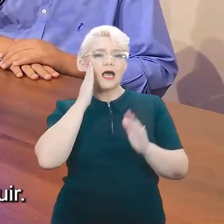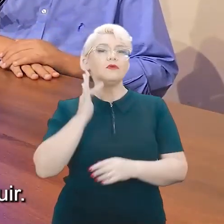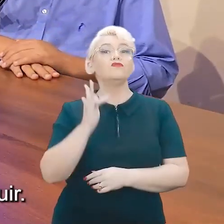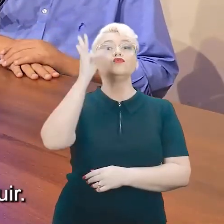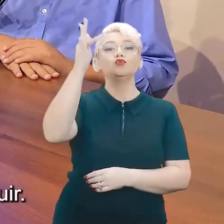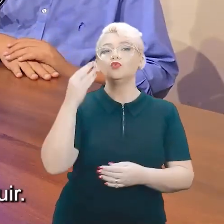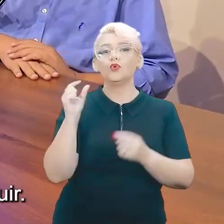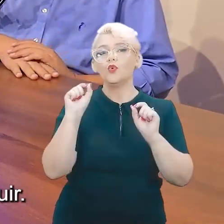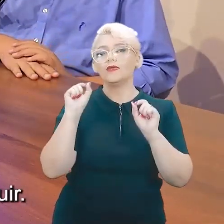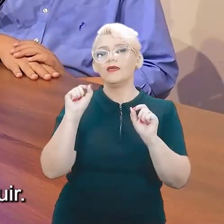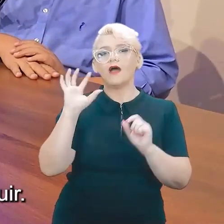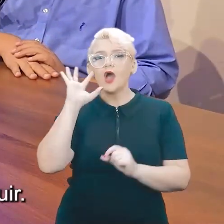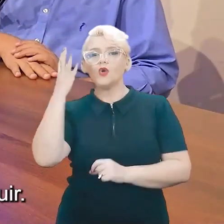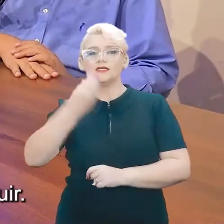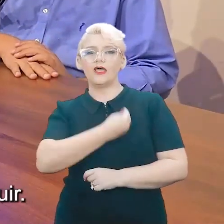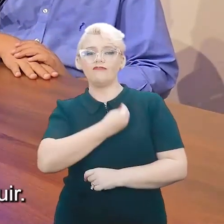destino para seguir. gente nosso destino para